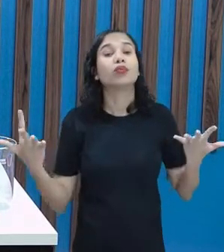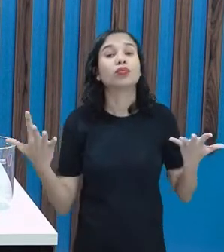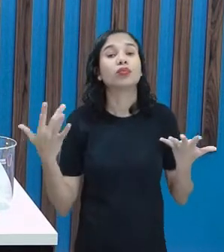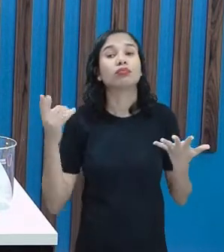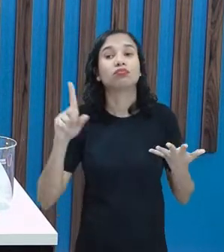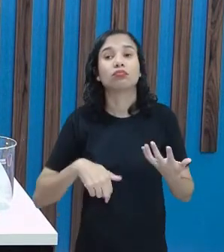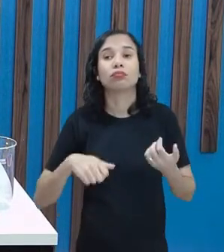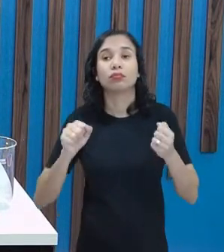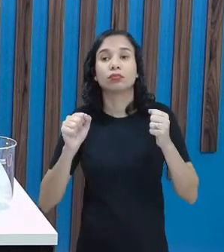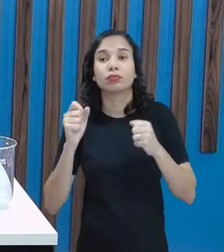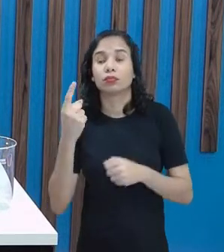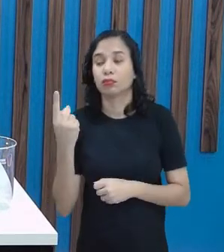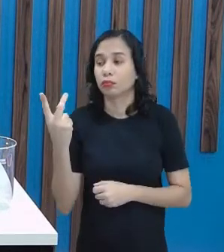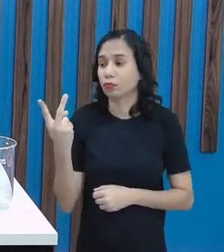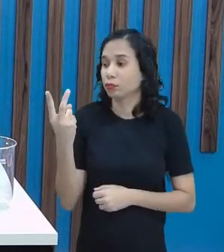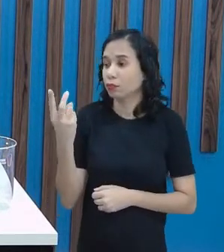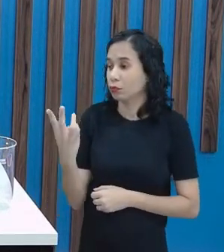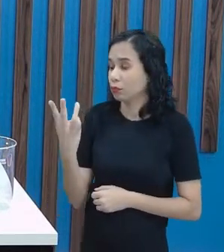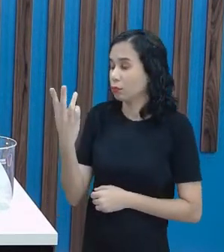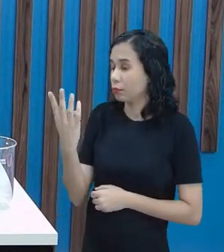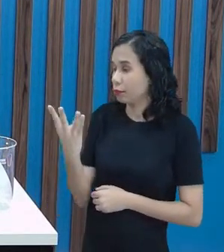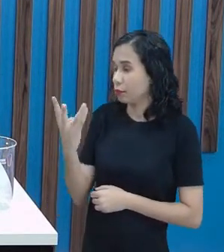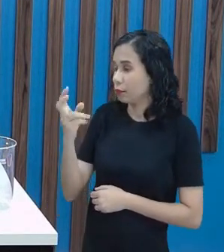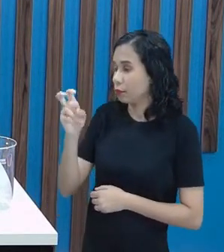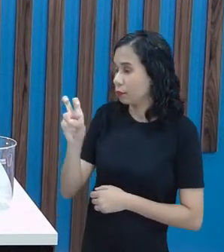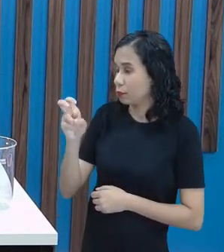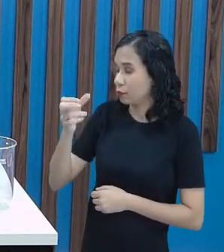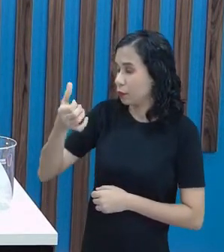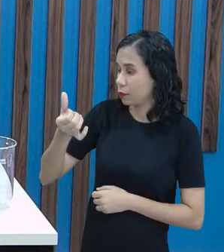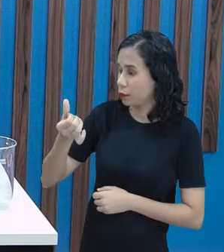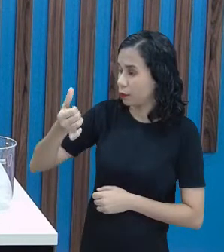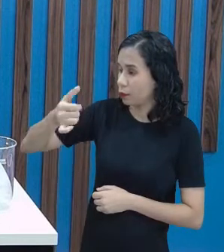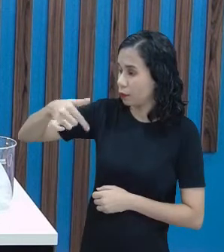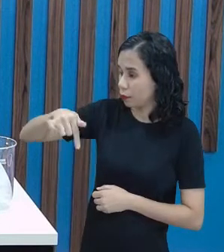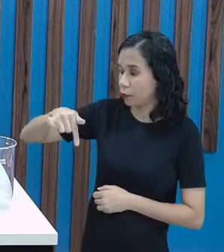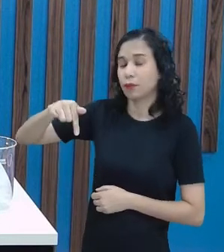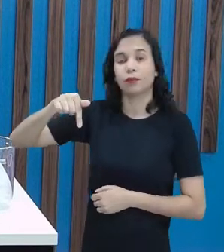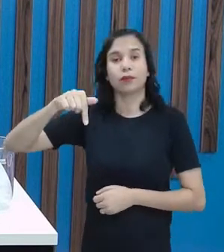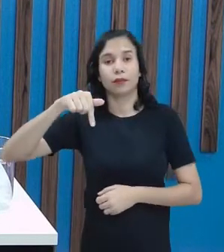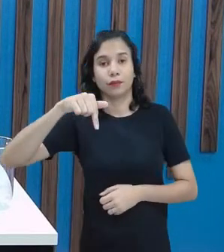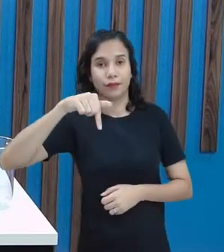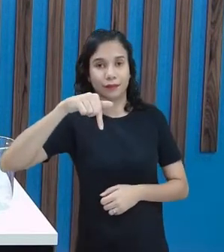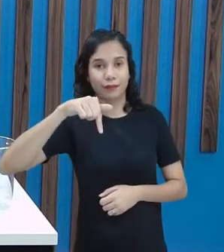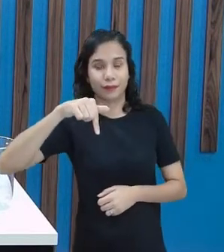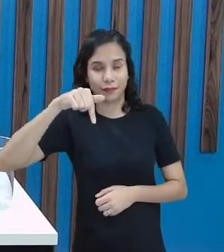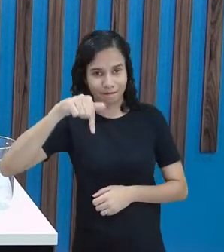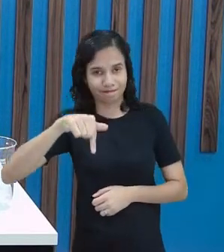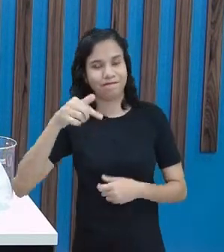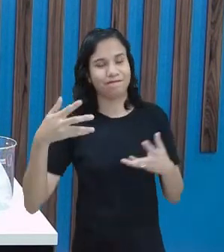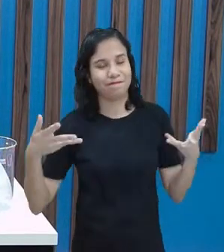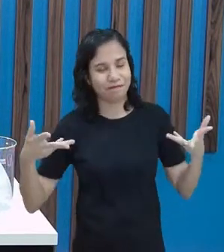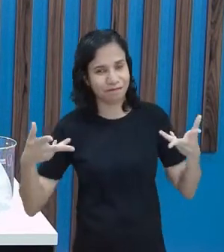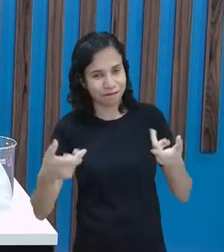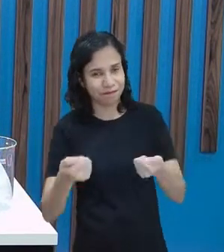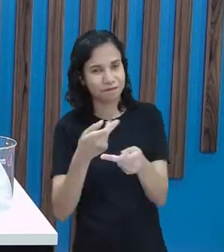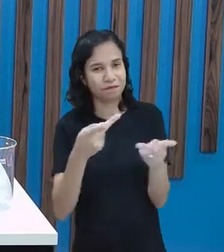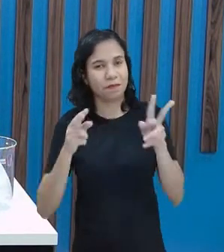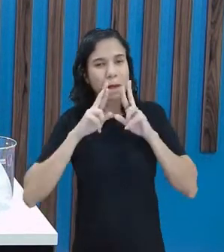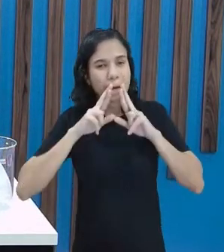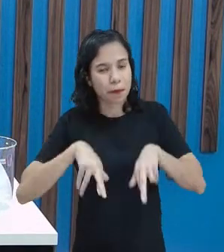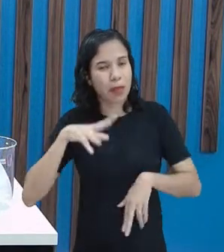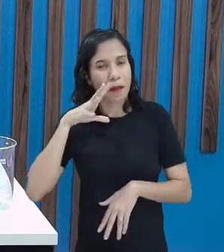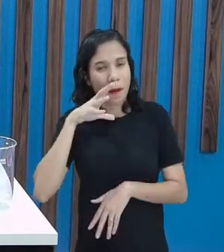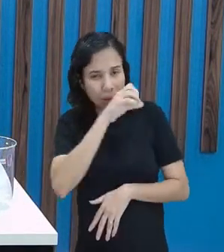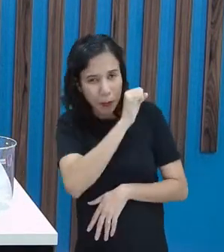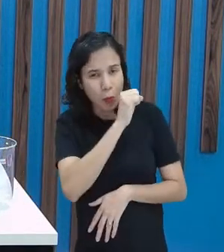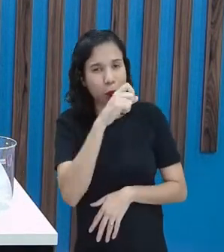dias faltam? Um, dois, três, quatro, cinco, seis, sete. Maravilha. Vocês responderam